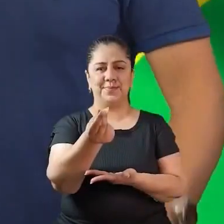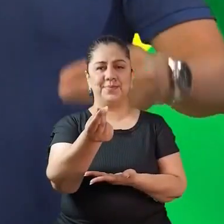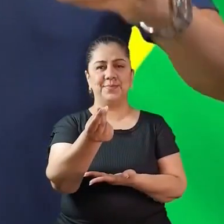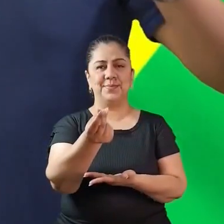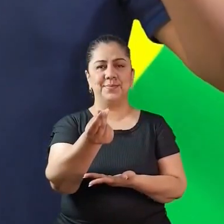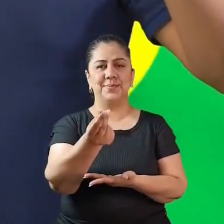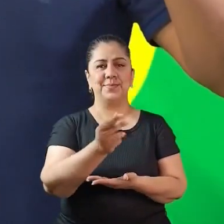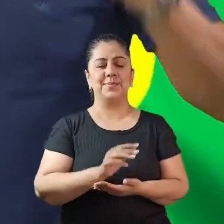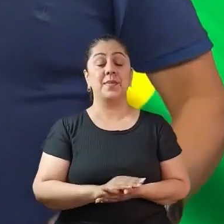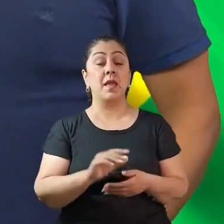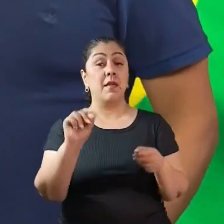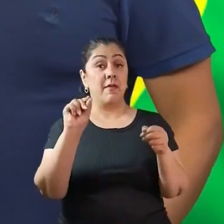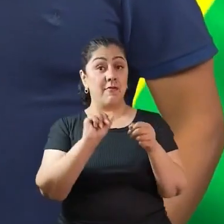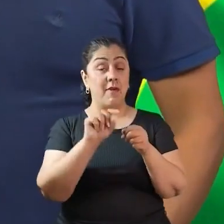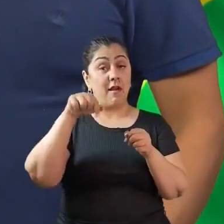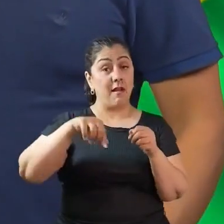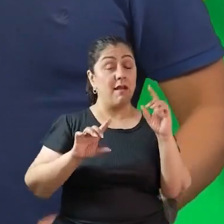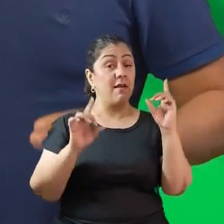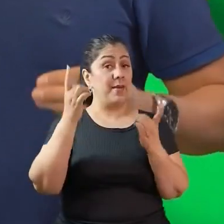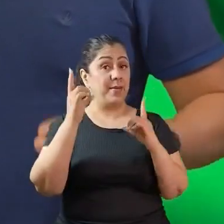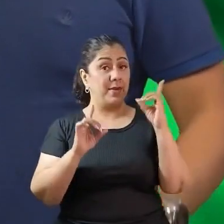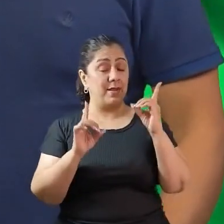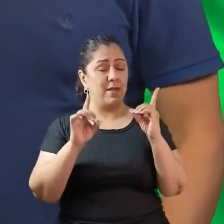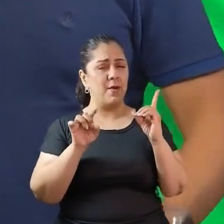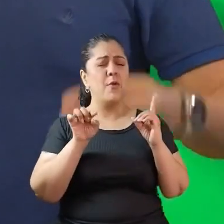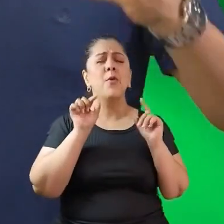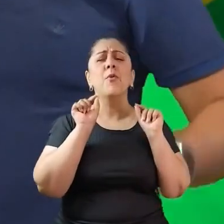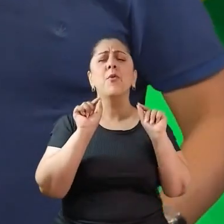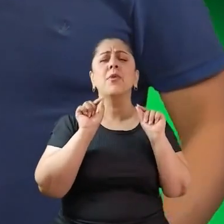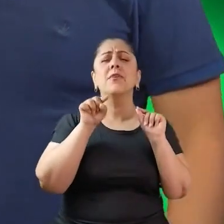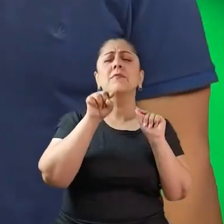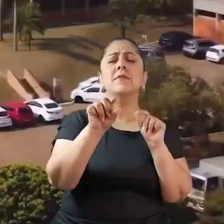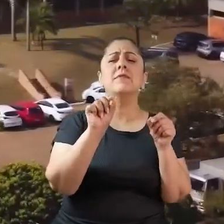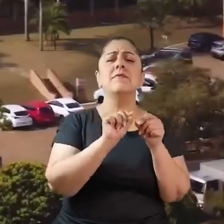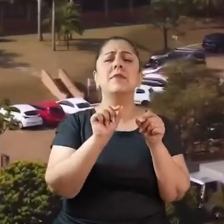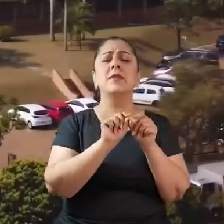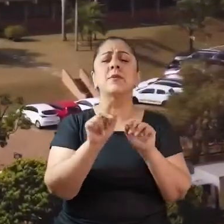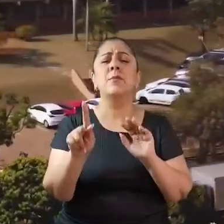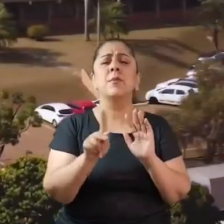Faça em Presidente Prudente o que você faria pelo Brasil.